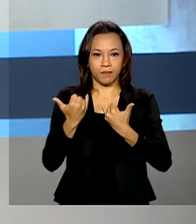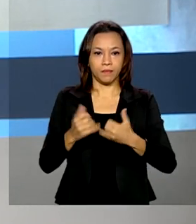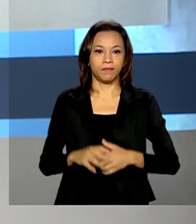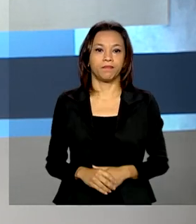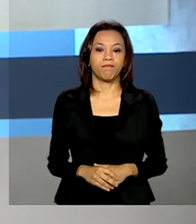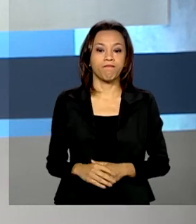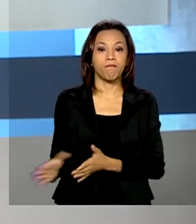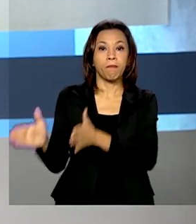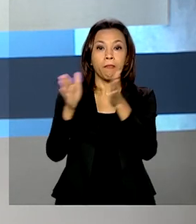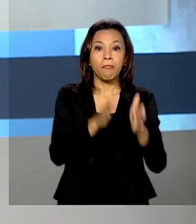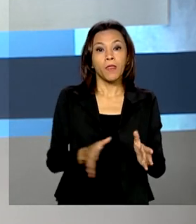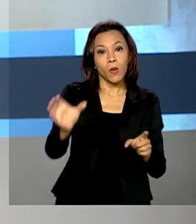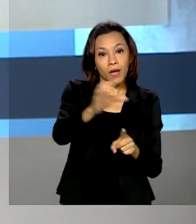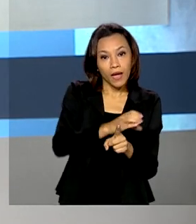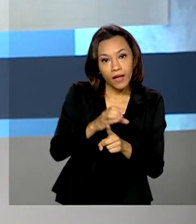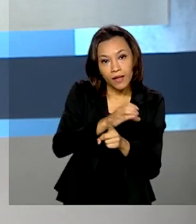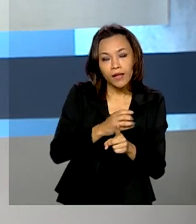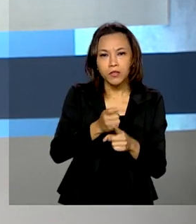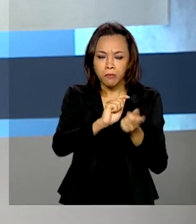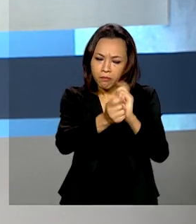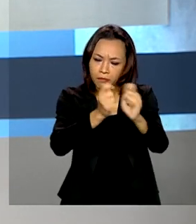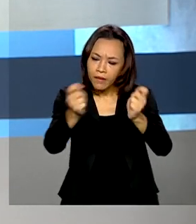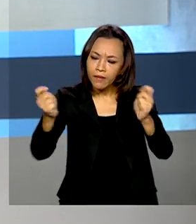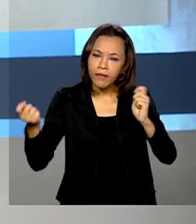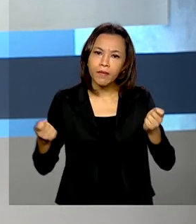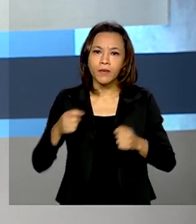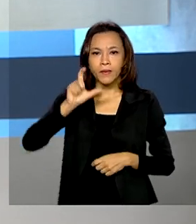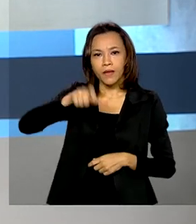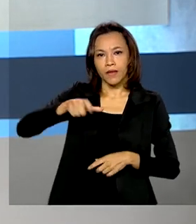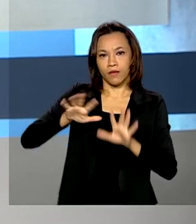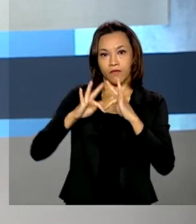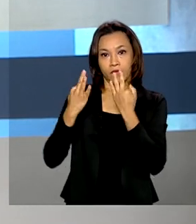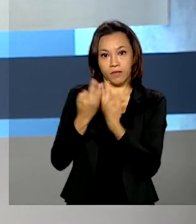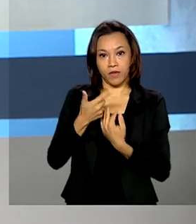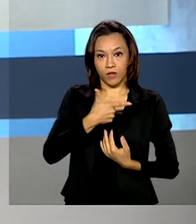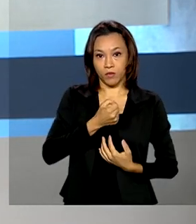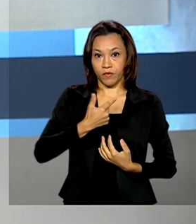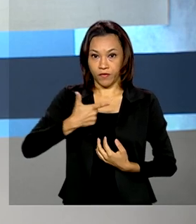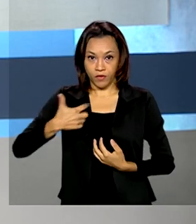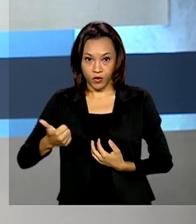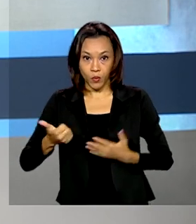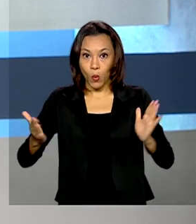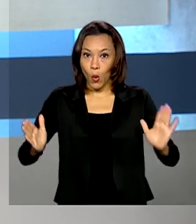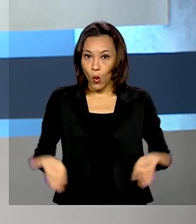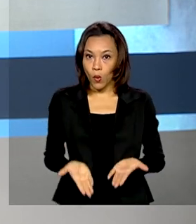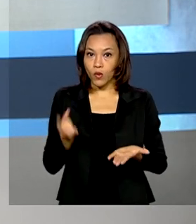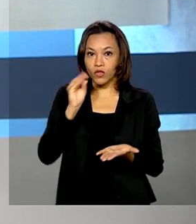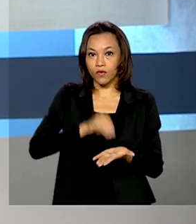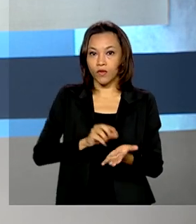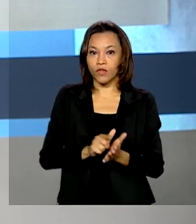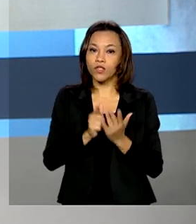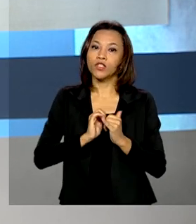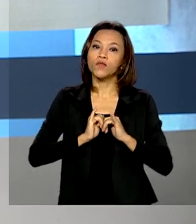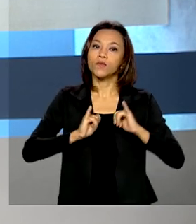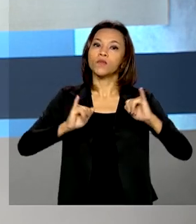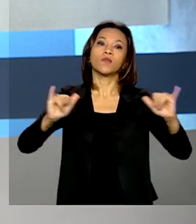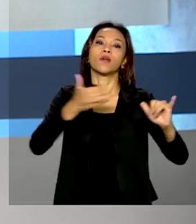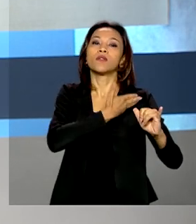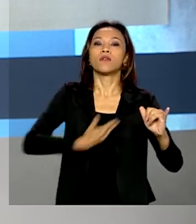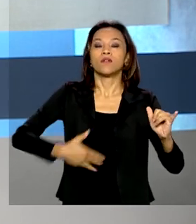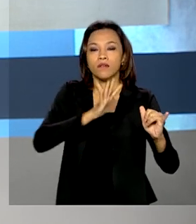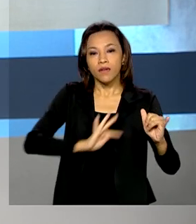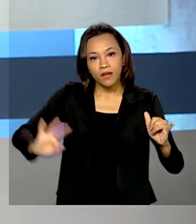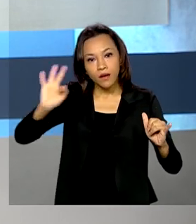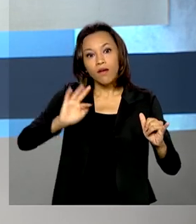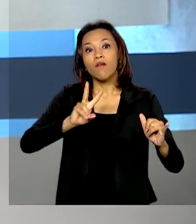O calendário de pagamento do Bolsa Família de 2021 foi publicado hoje no Diário Oficial da União. O benefício vai ser